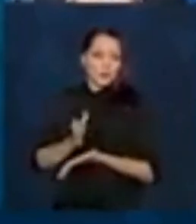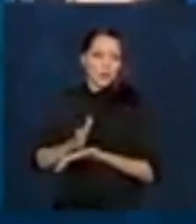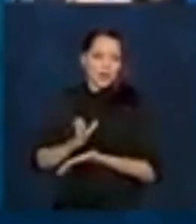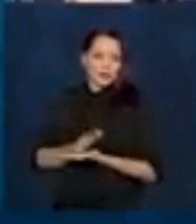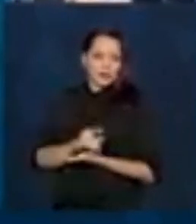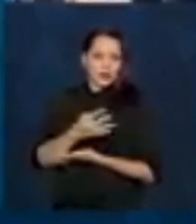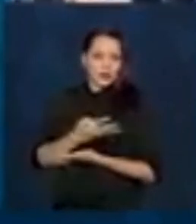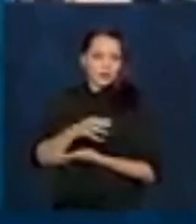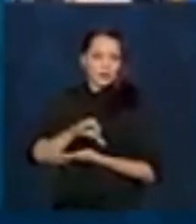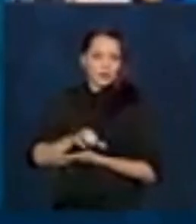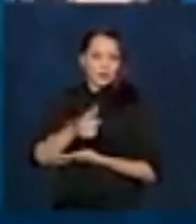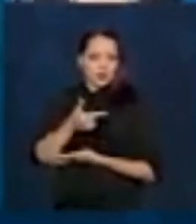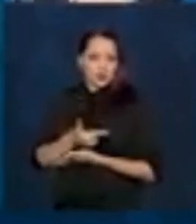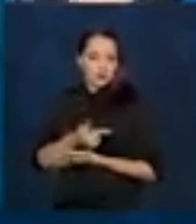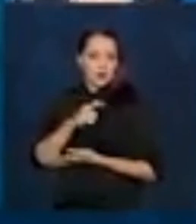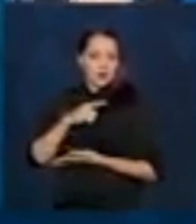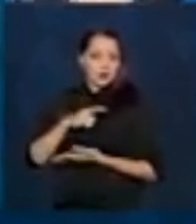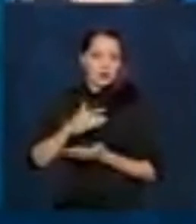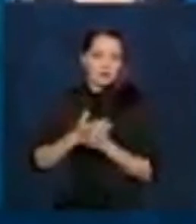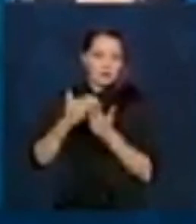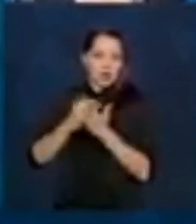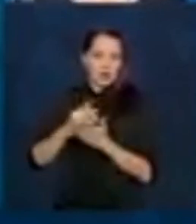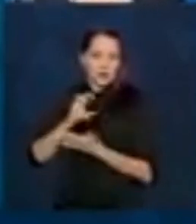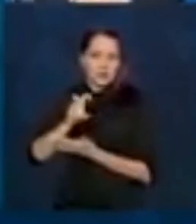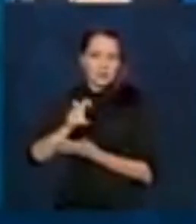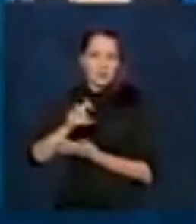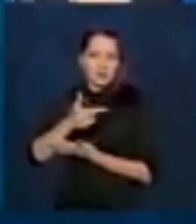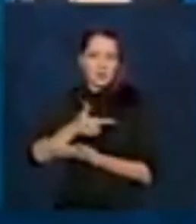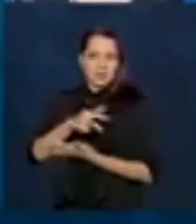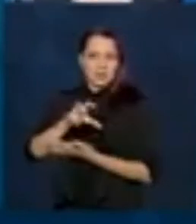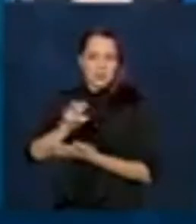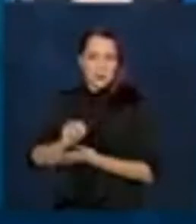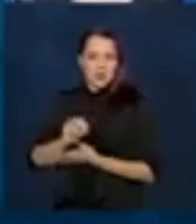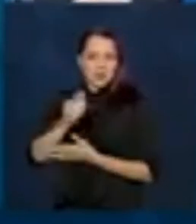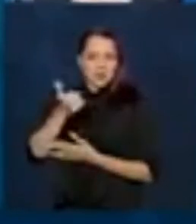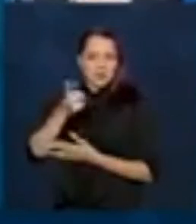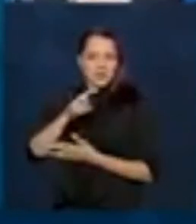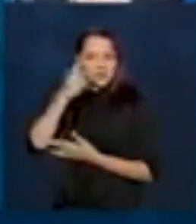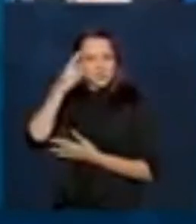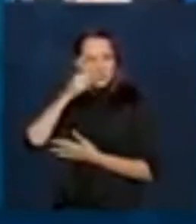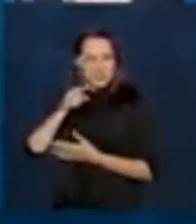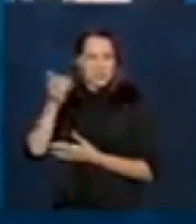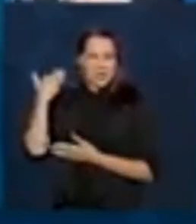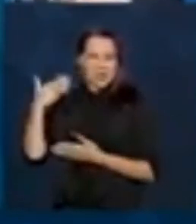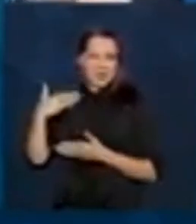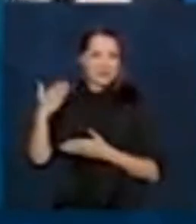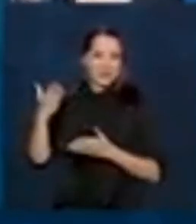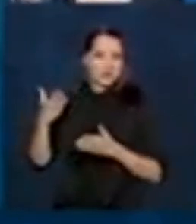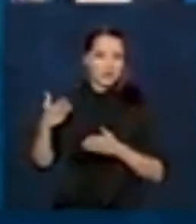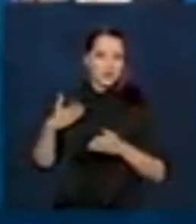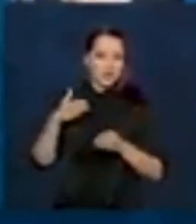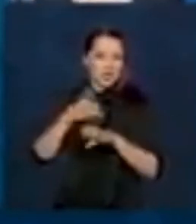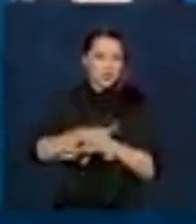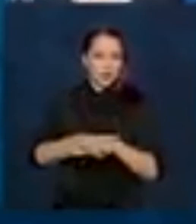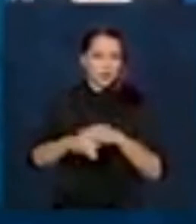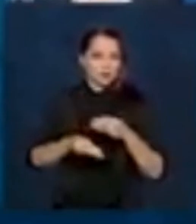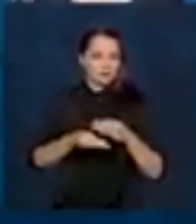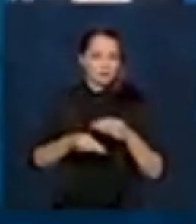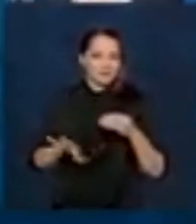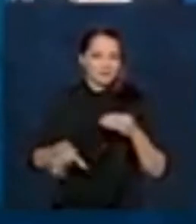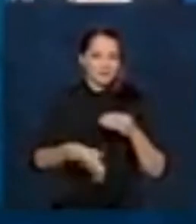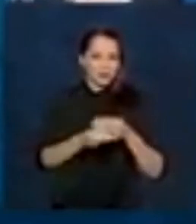492, a gente teve mais uns 250 há uns 15 dias atrás, então, são os últimos que foram